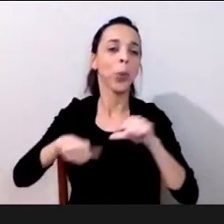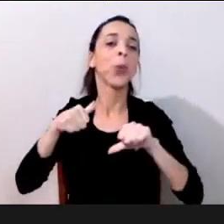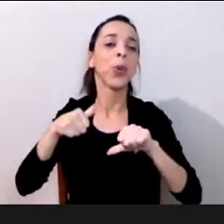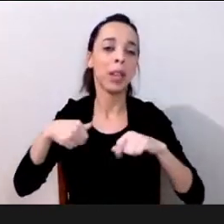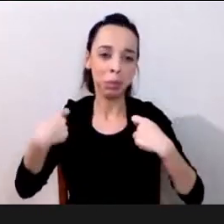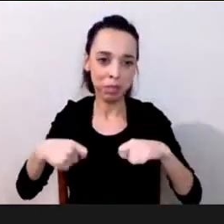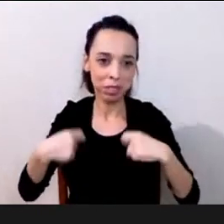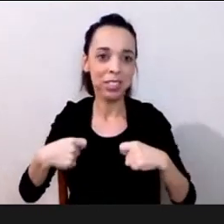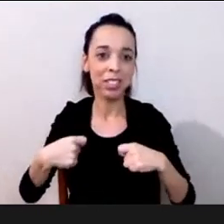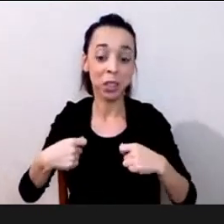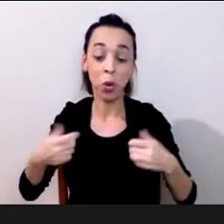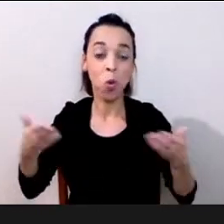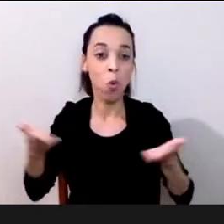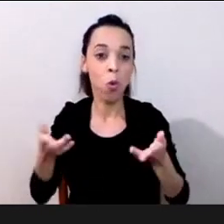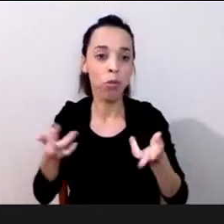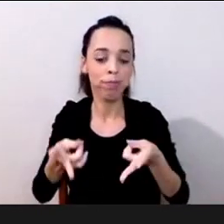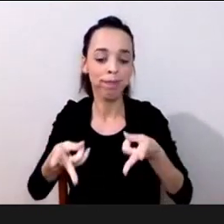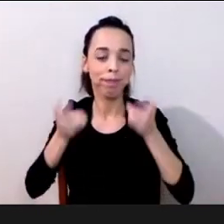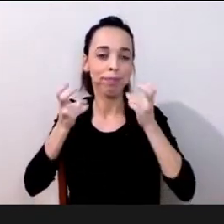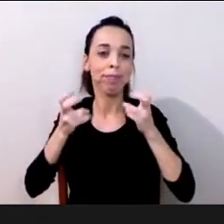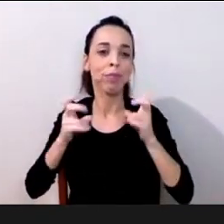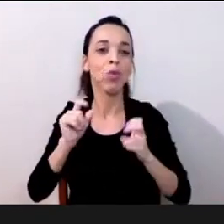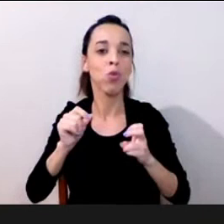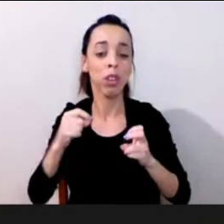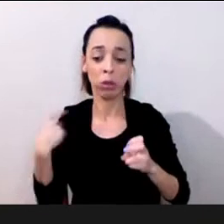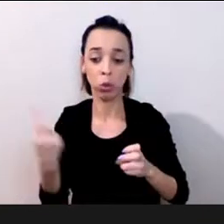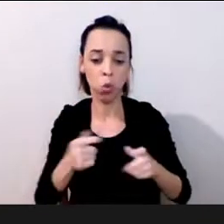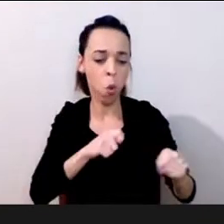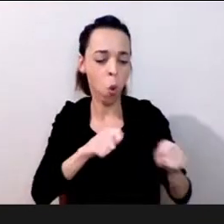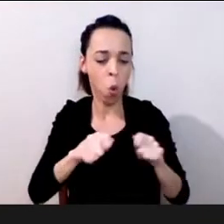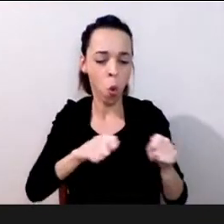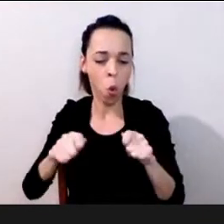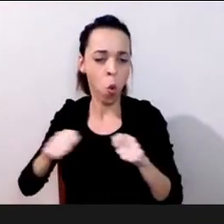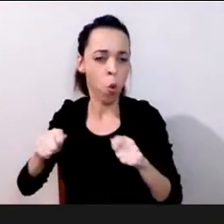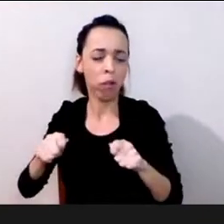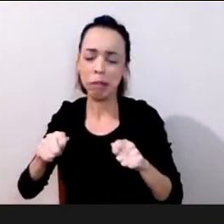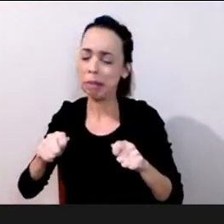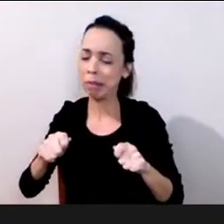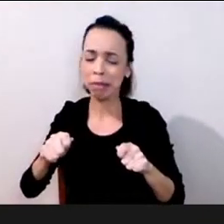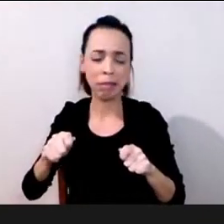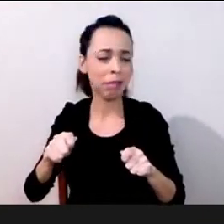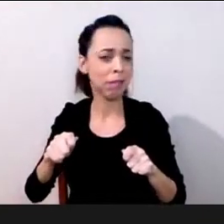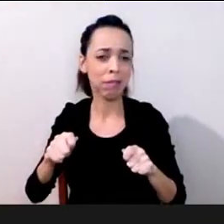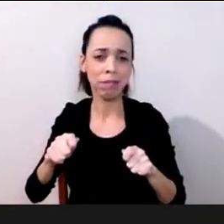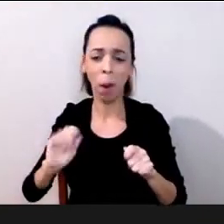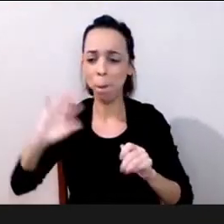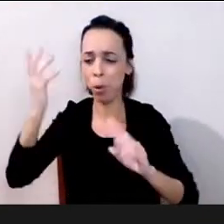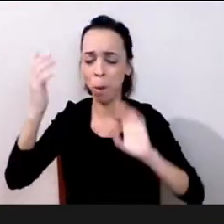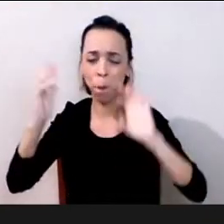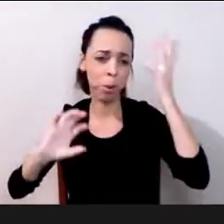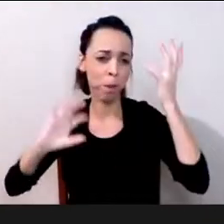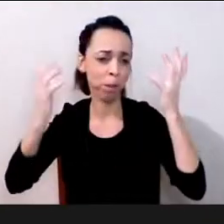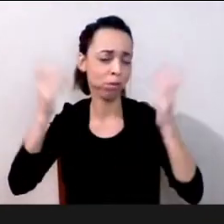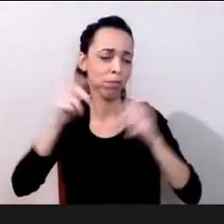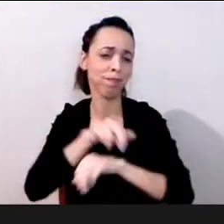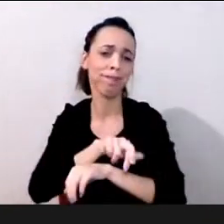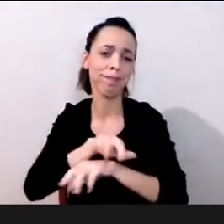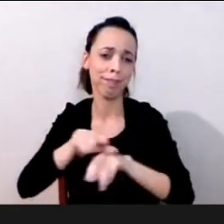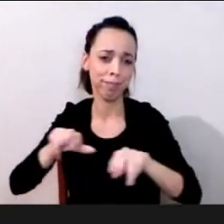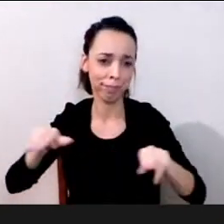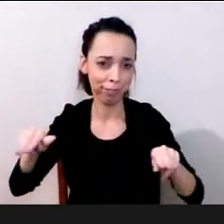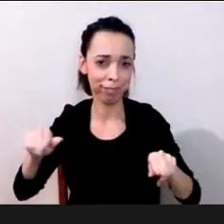muito provado que nós não temos controle de nada e que esse desenvolvimento essas atitudes